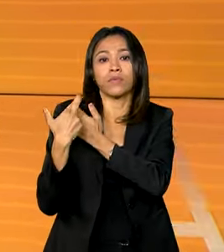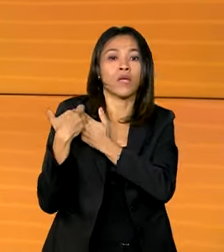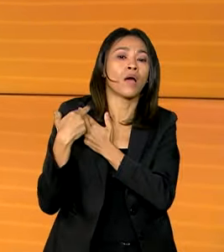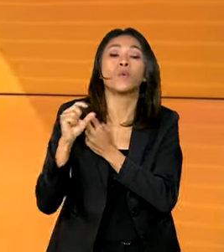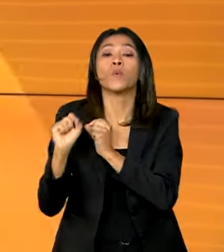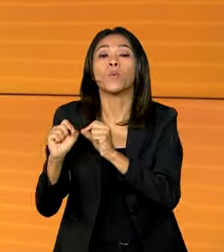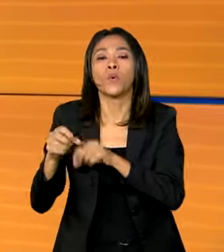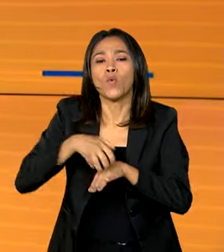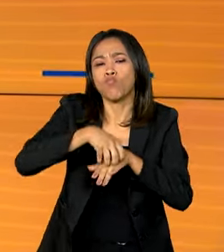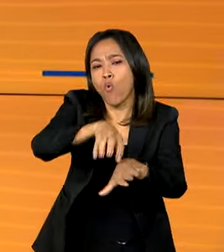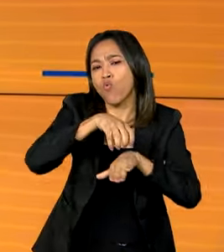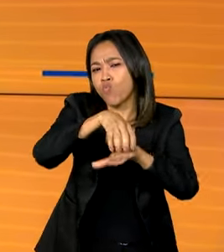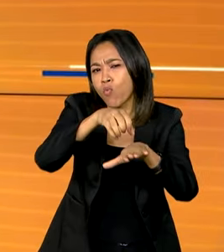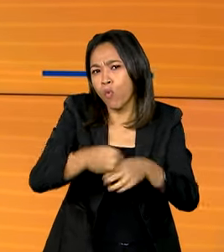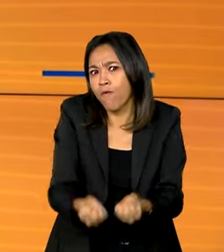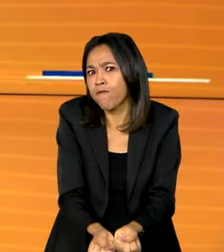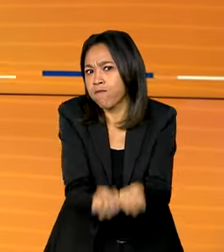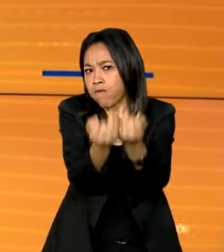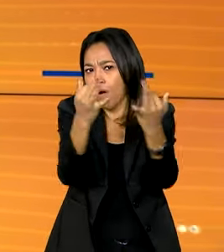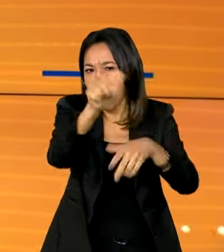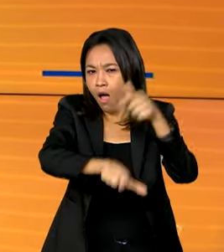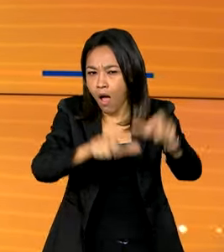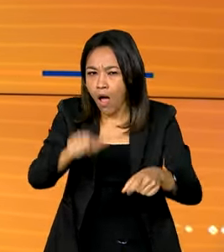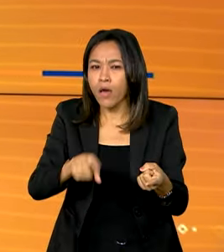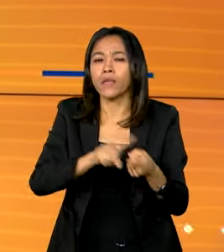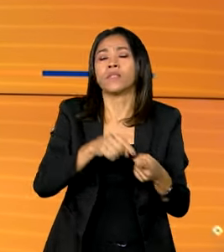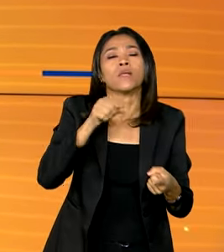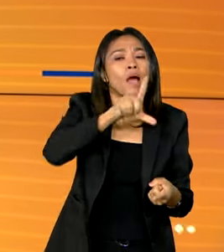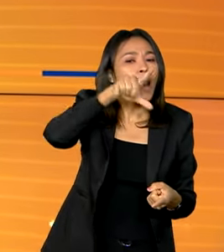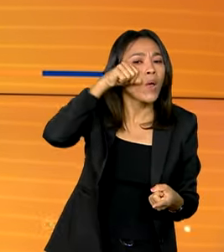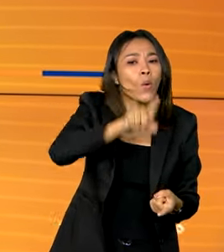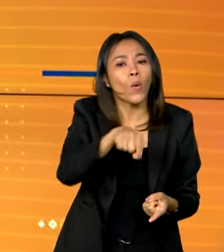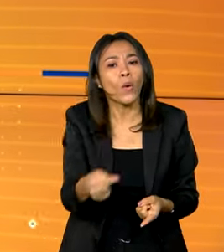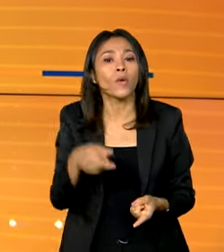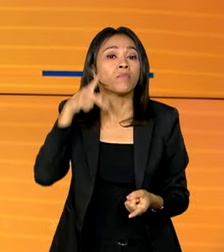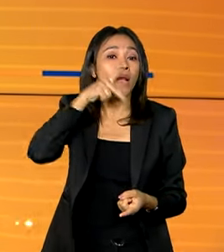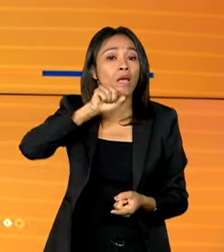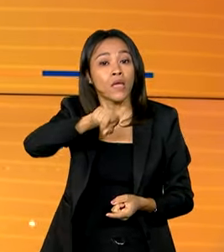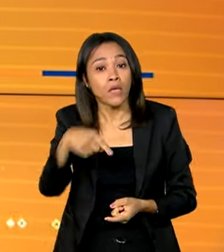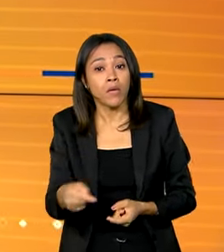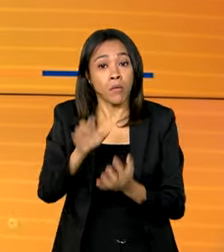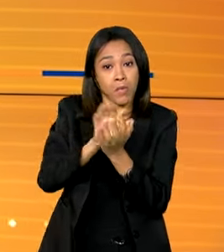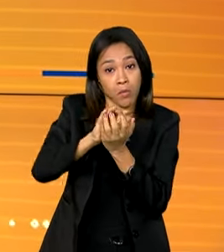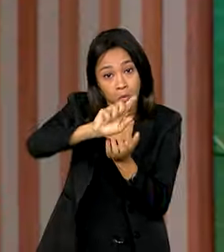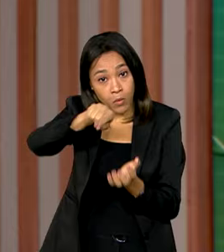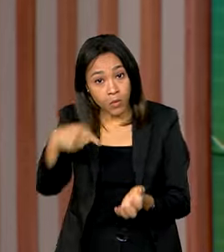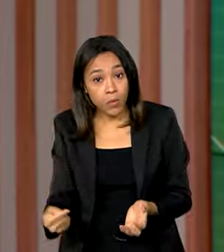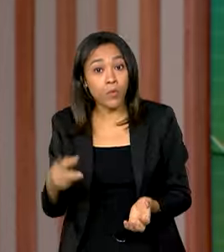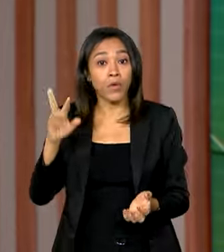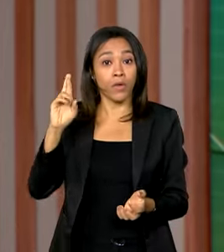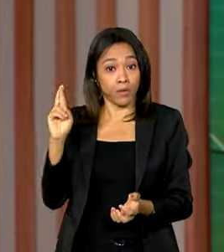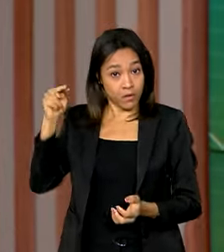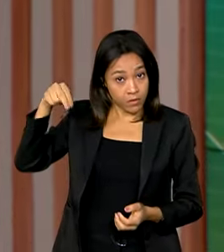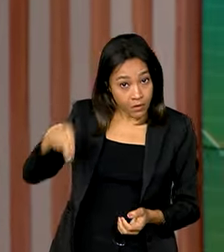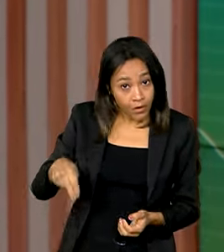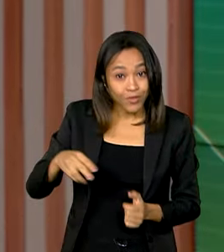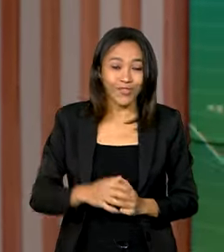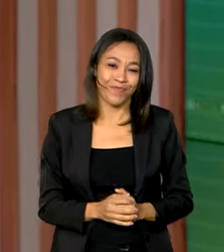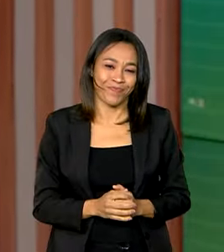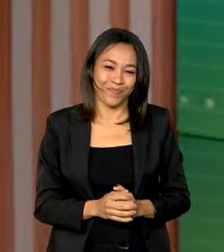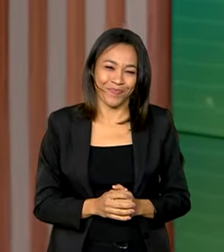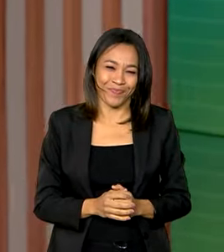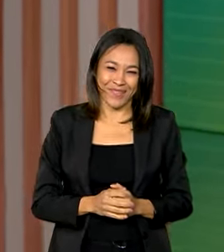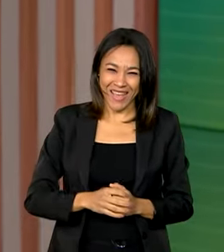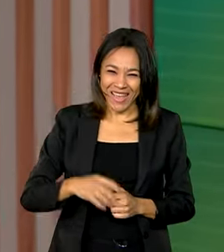transporte de milhões de passageiros em Alagoas, Paraíba, Pernambuco e Rio Grande do Norte. Para marcar essas